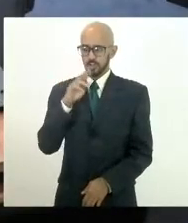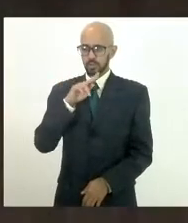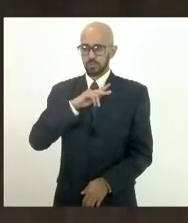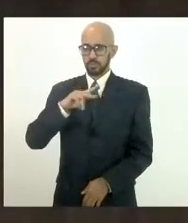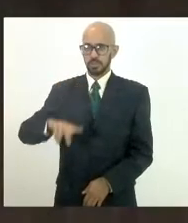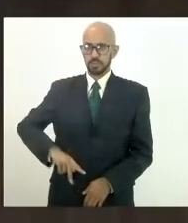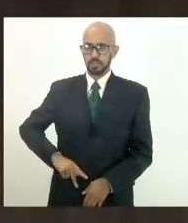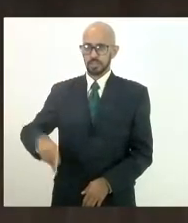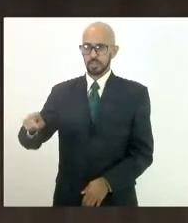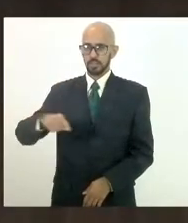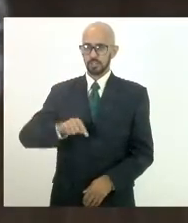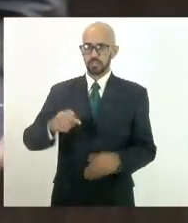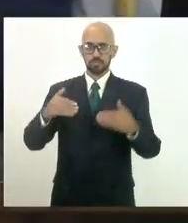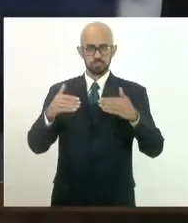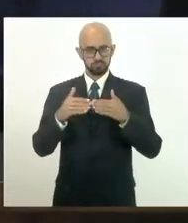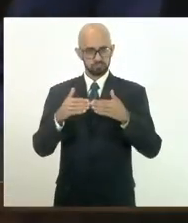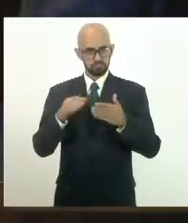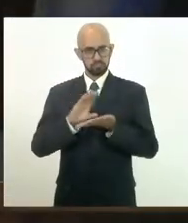pela constitucionalidade.